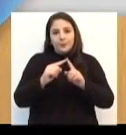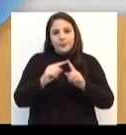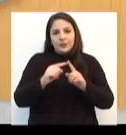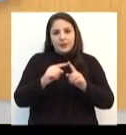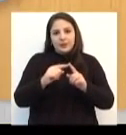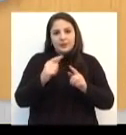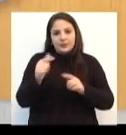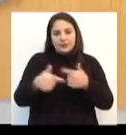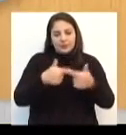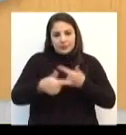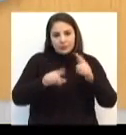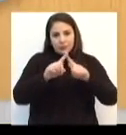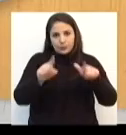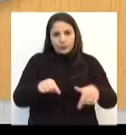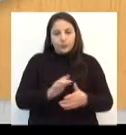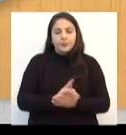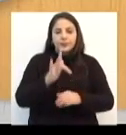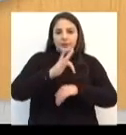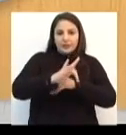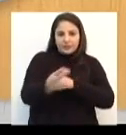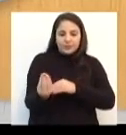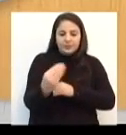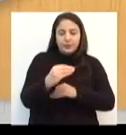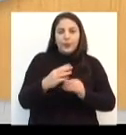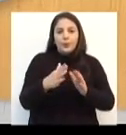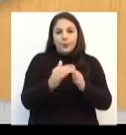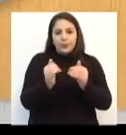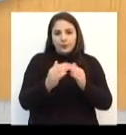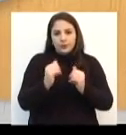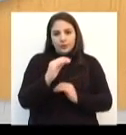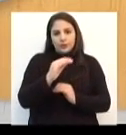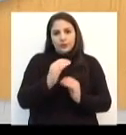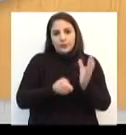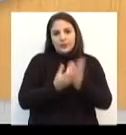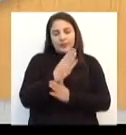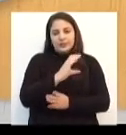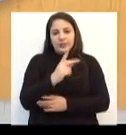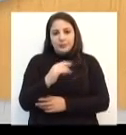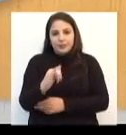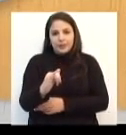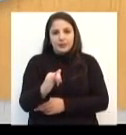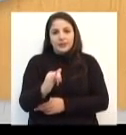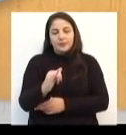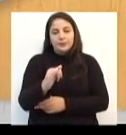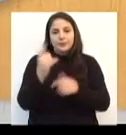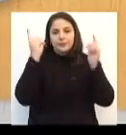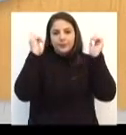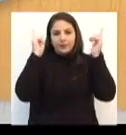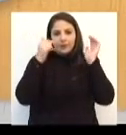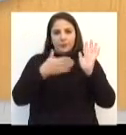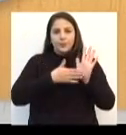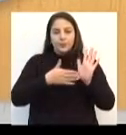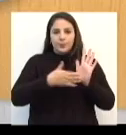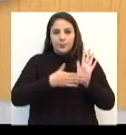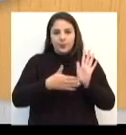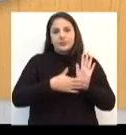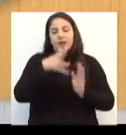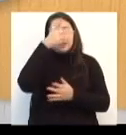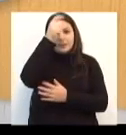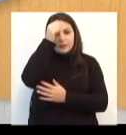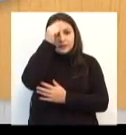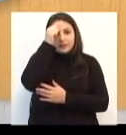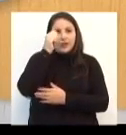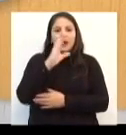público. E foi arquivado o requerimento para a criação da CPI do Carnaval. A proposta era